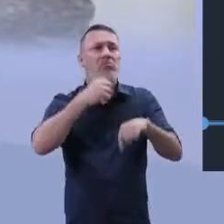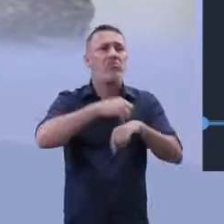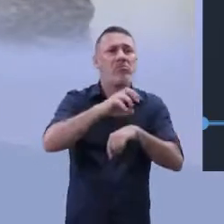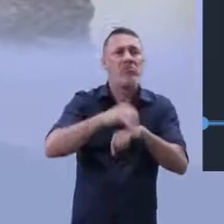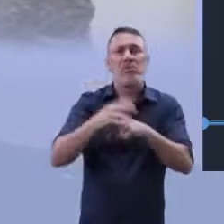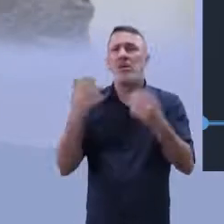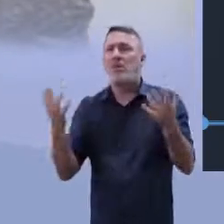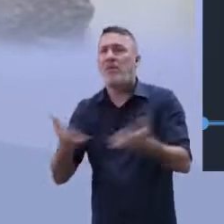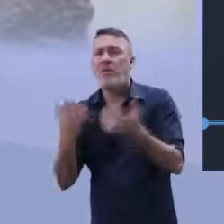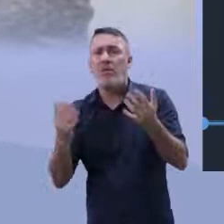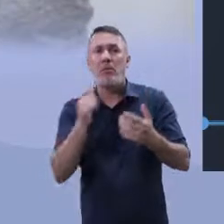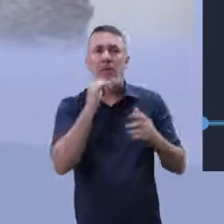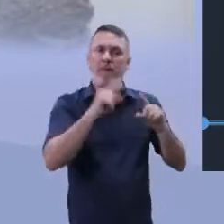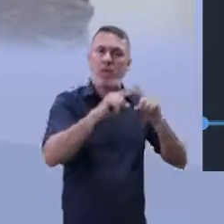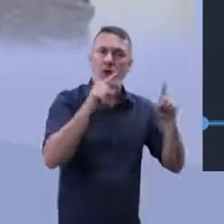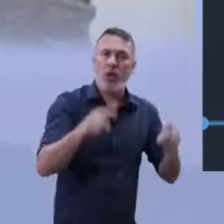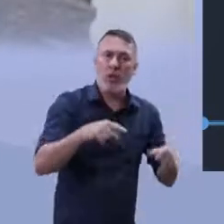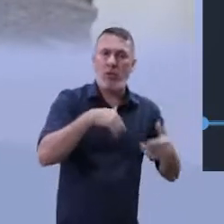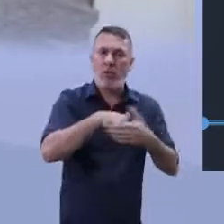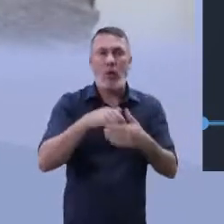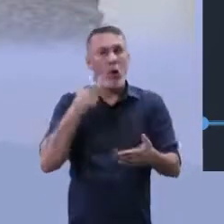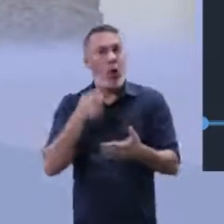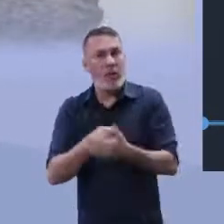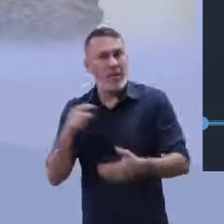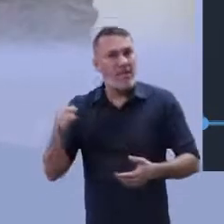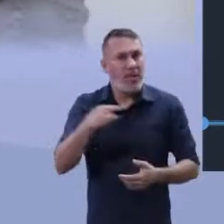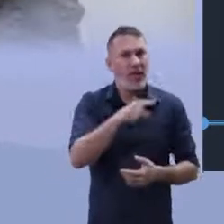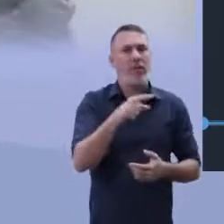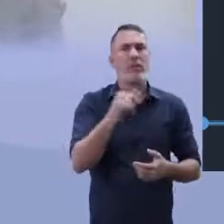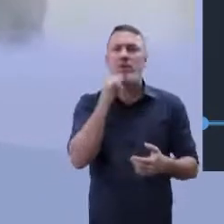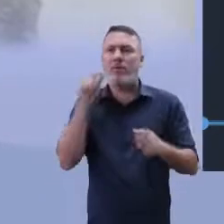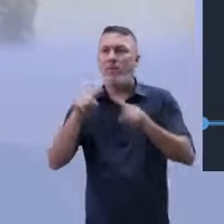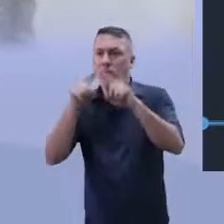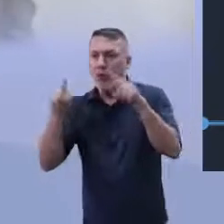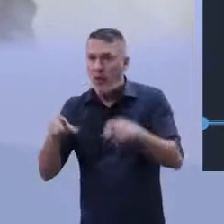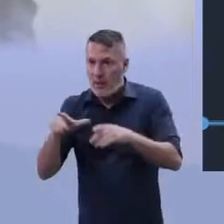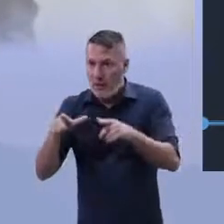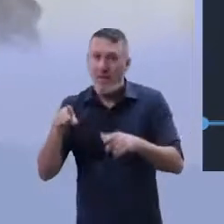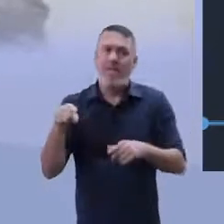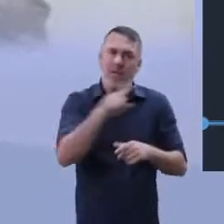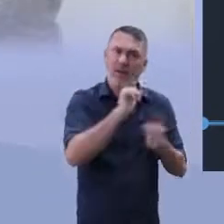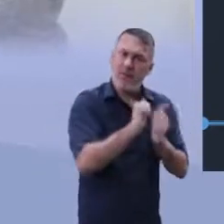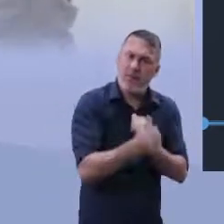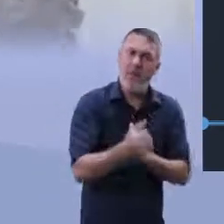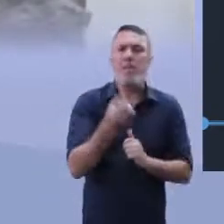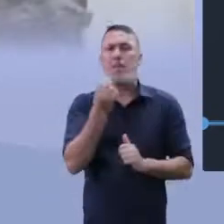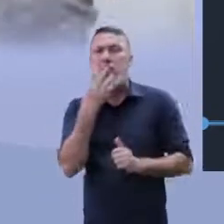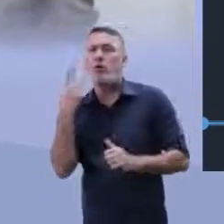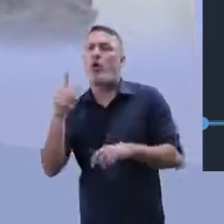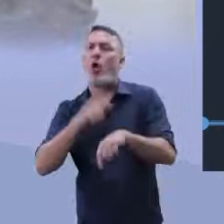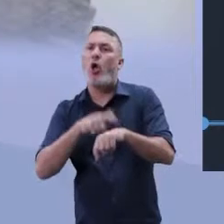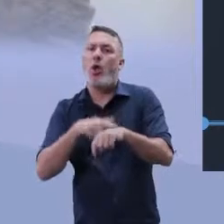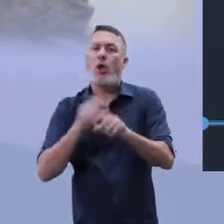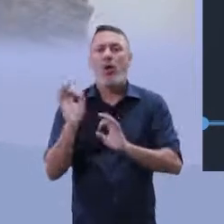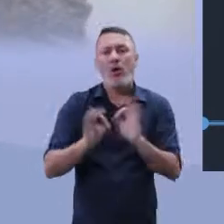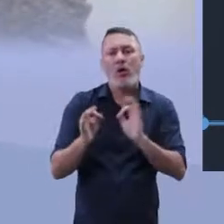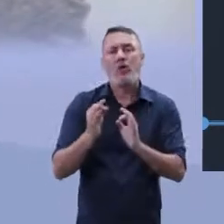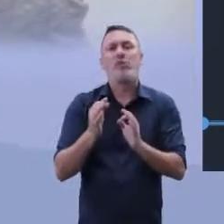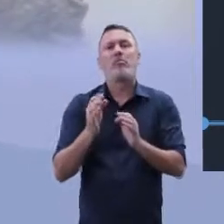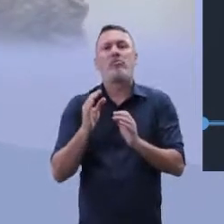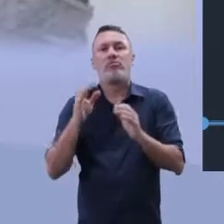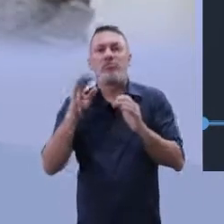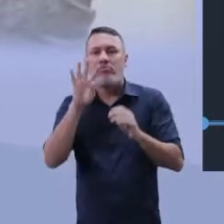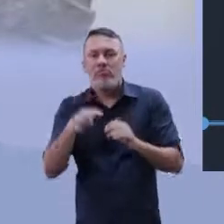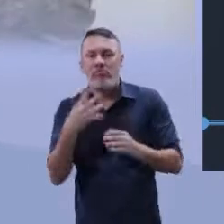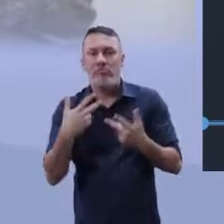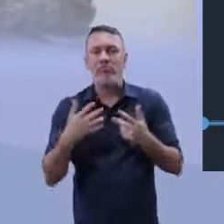funcionários. Olha, pratica o esporte, vem um horário para você fazer isso. Vai ser bom para tirar um pouquinho de estresse.